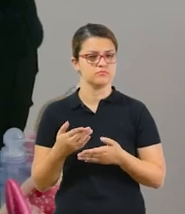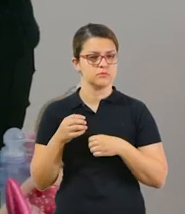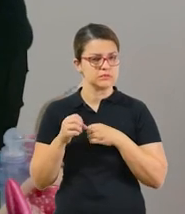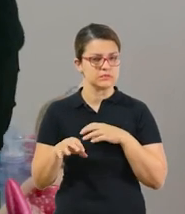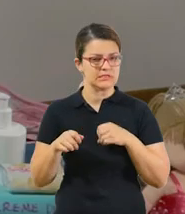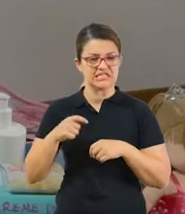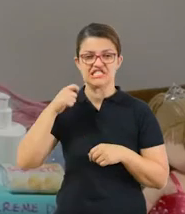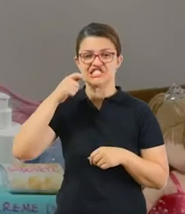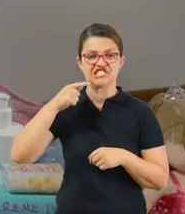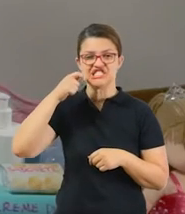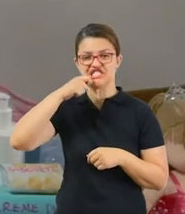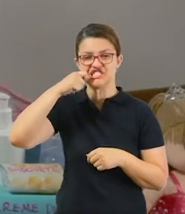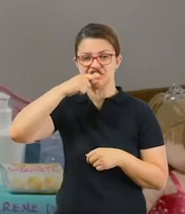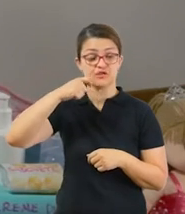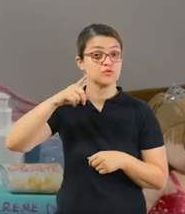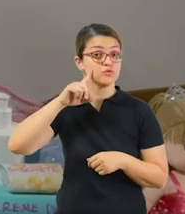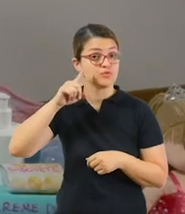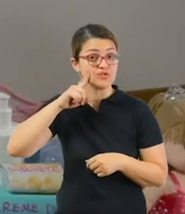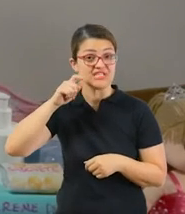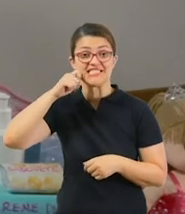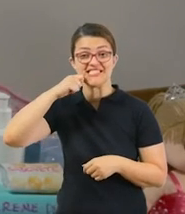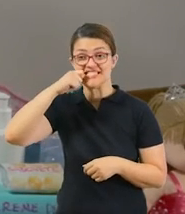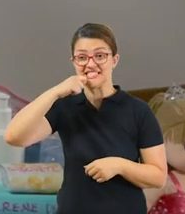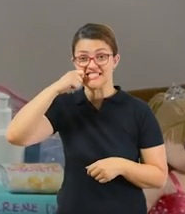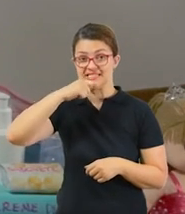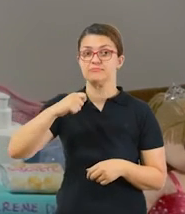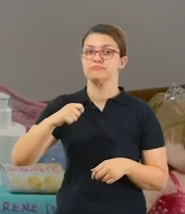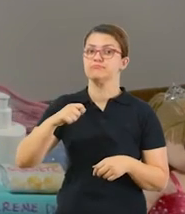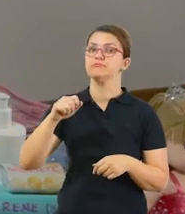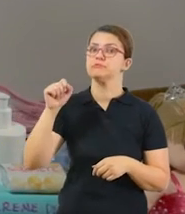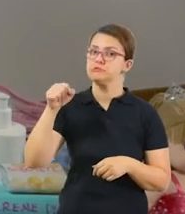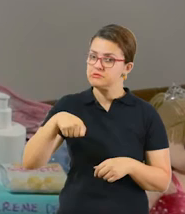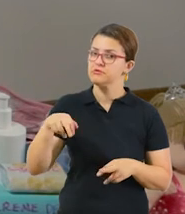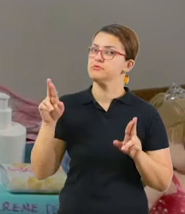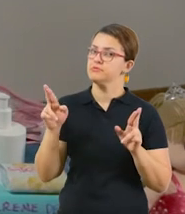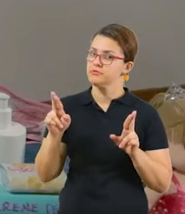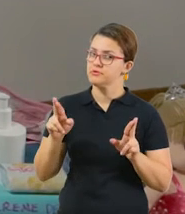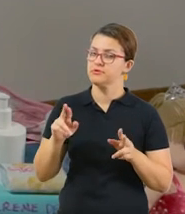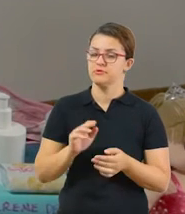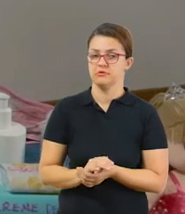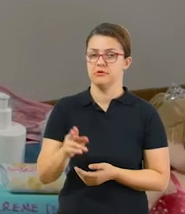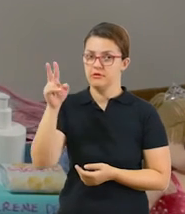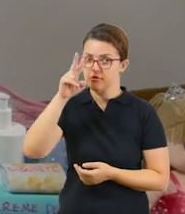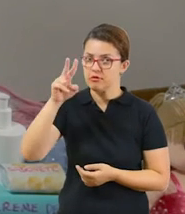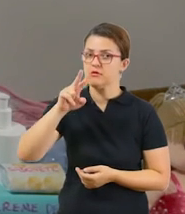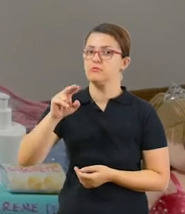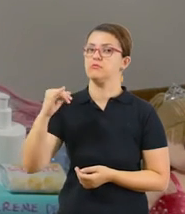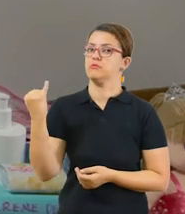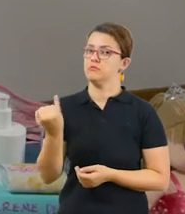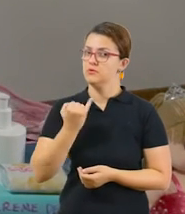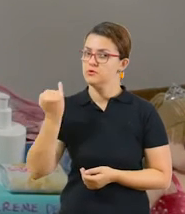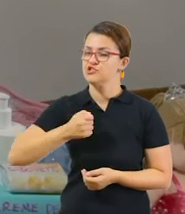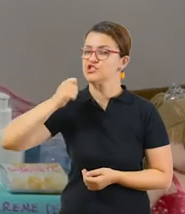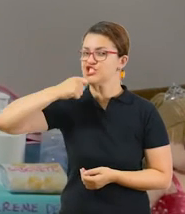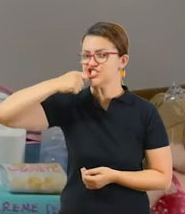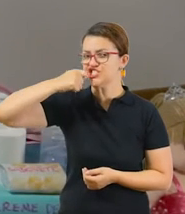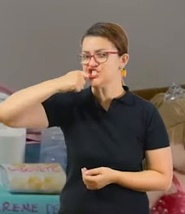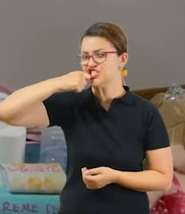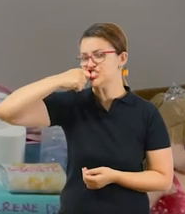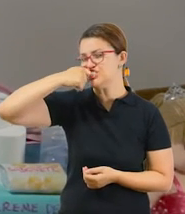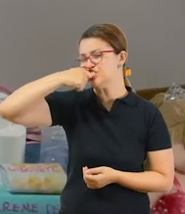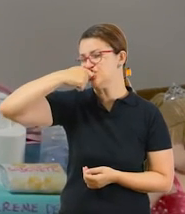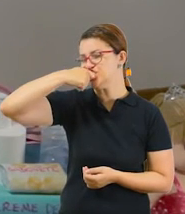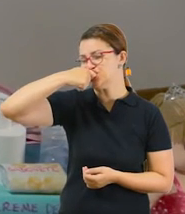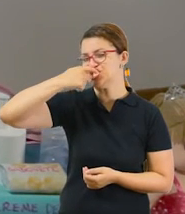dentes. Você escova os dentes todos os dias? Espero que sim. Lembre-se, escovar o dente é muito importante para